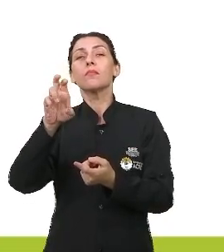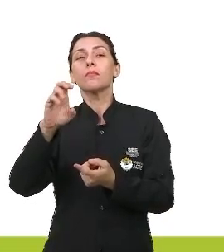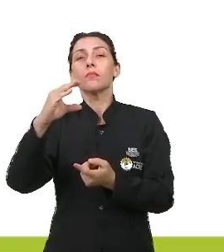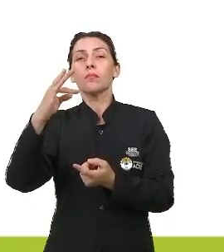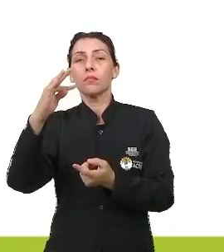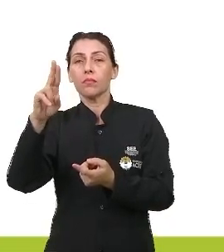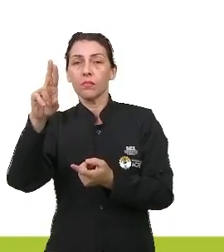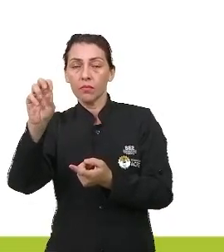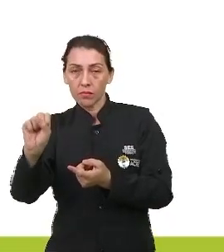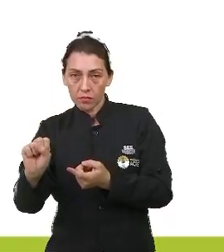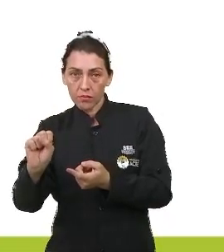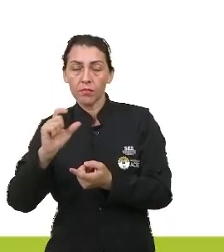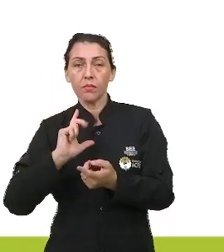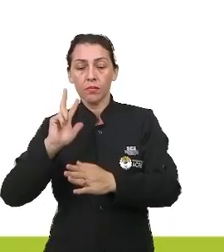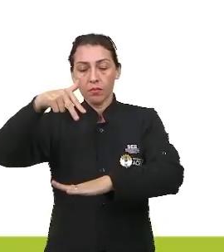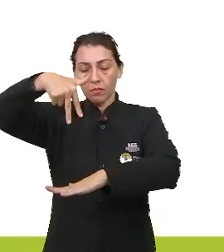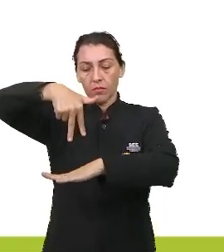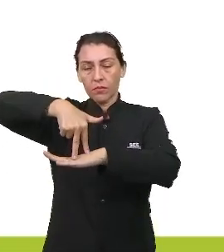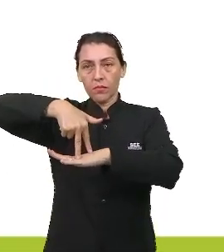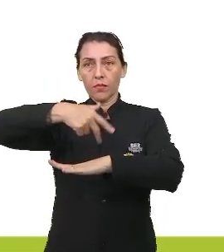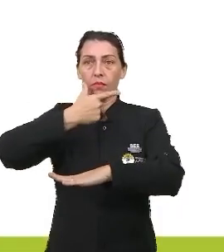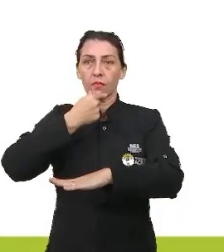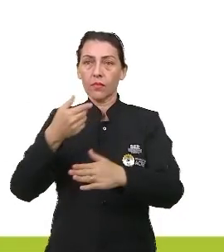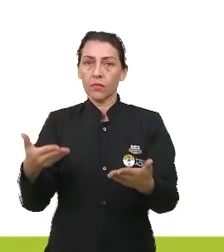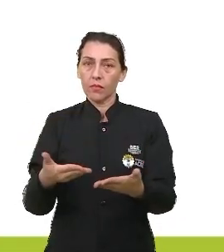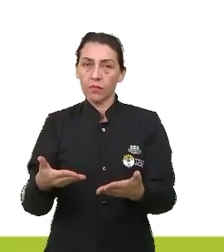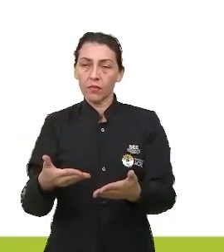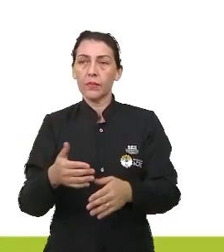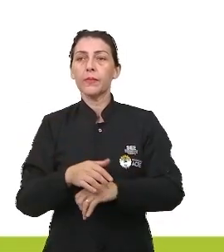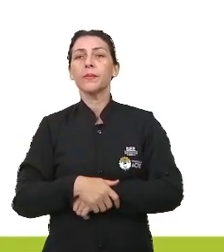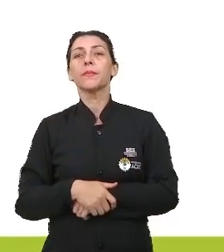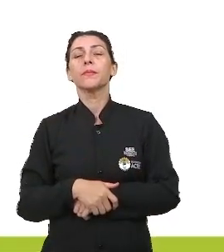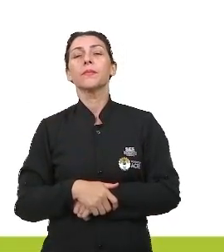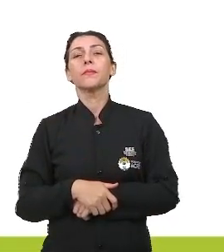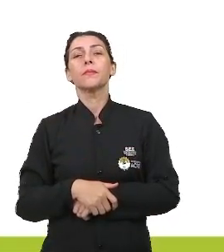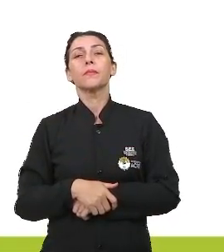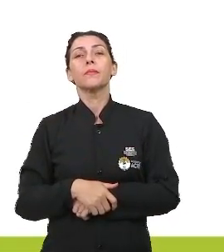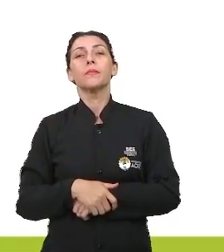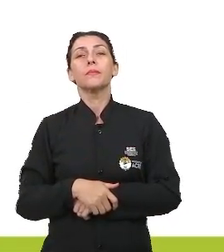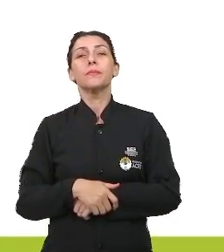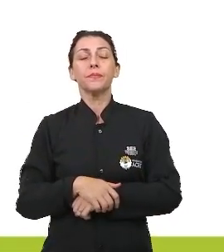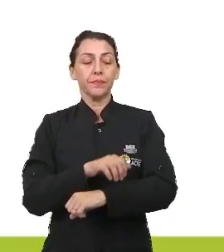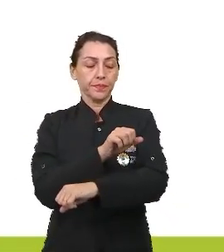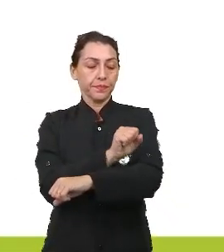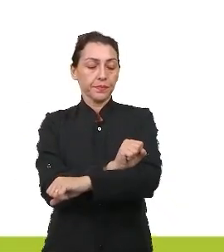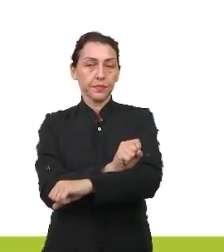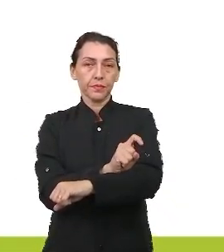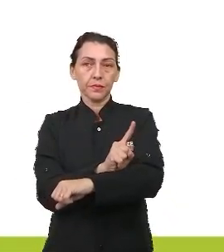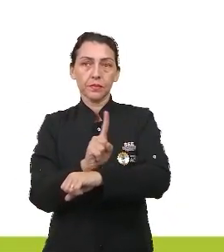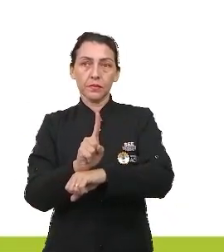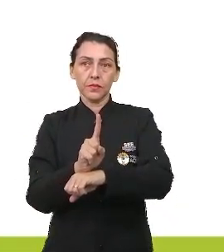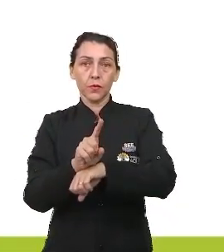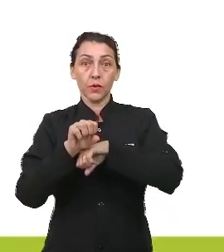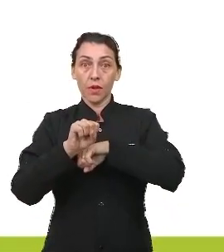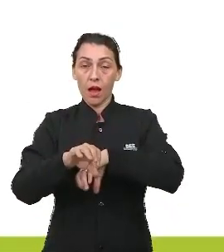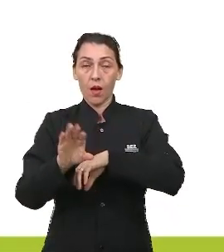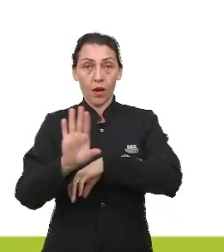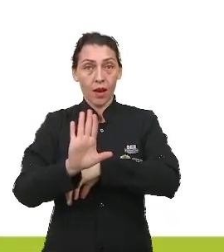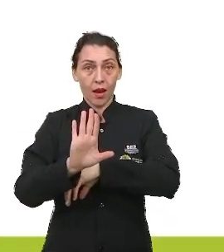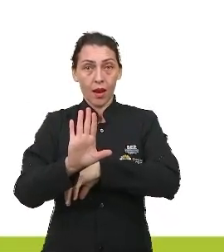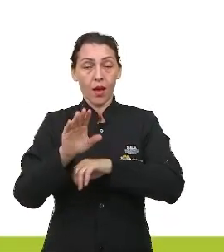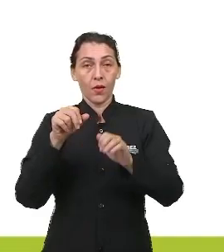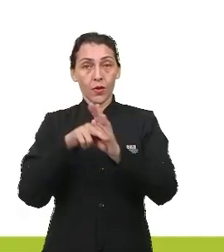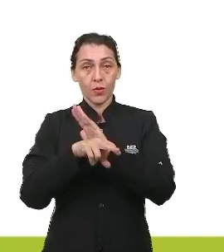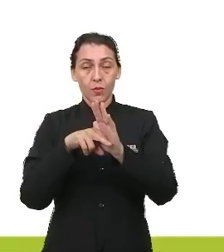homem ereto como nós temos hoje, como nós somos hoje, nessa teoria evolucionista. Não vou dar aula aqui de